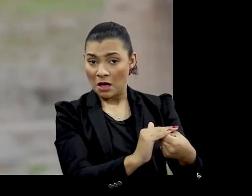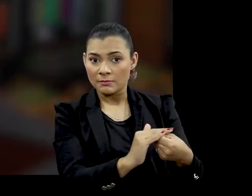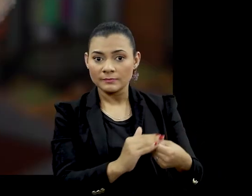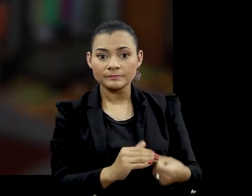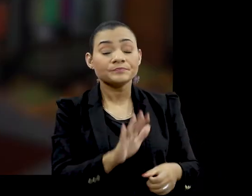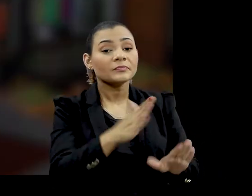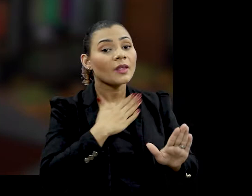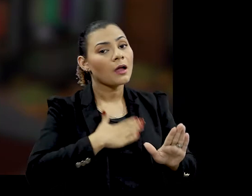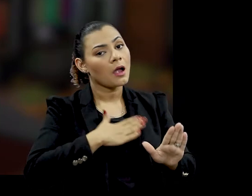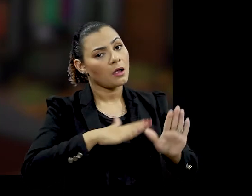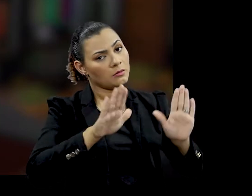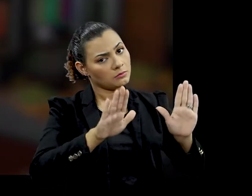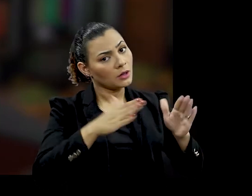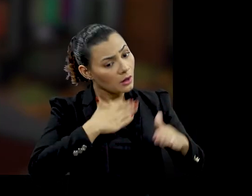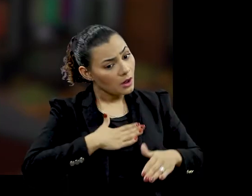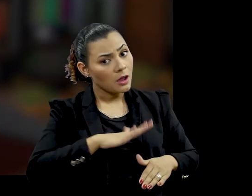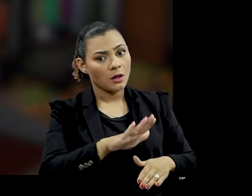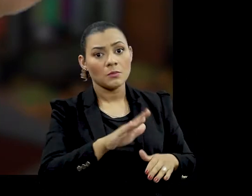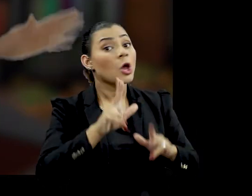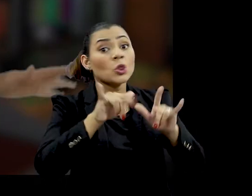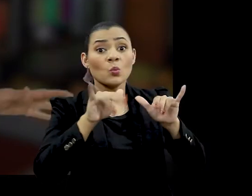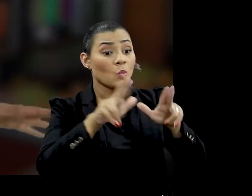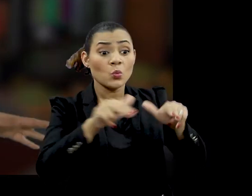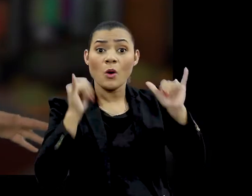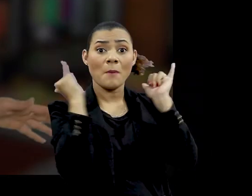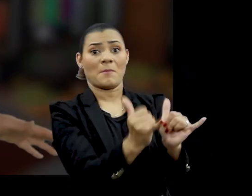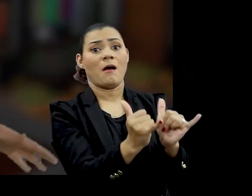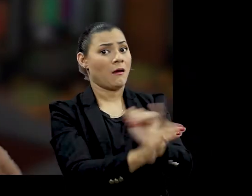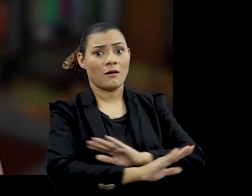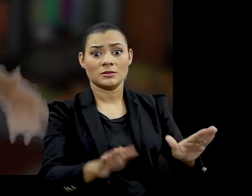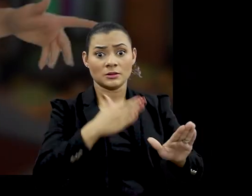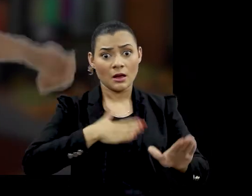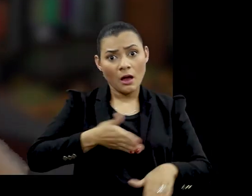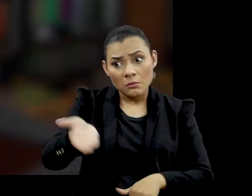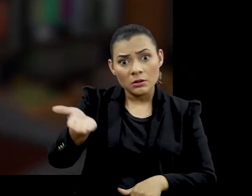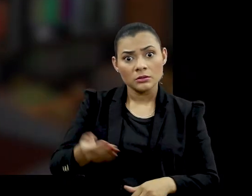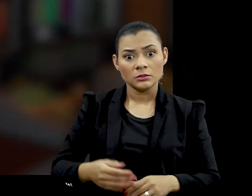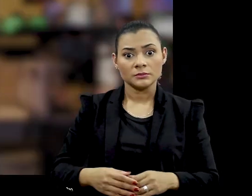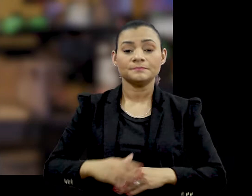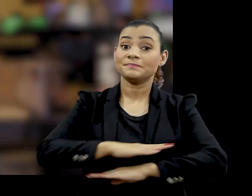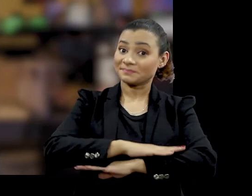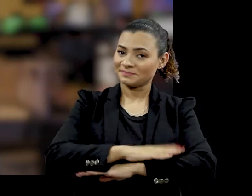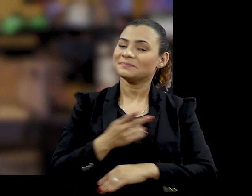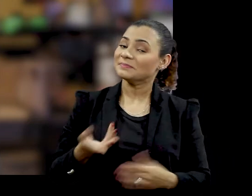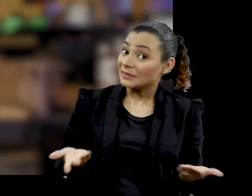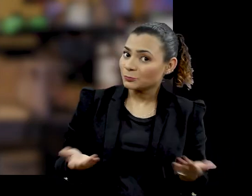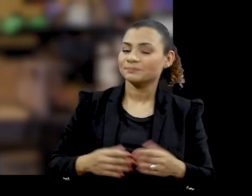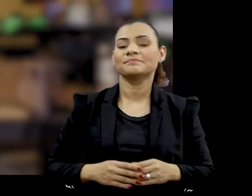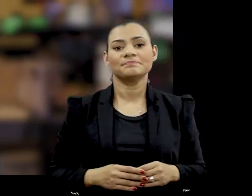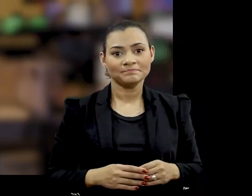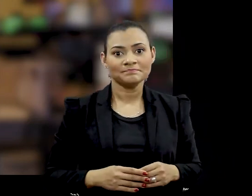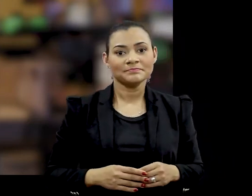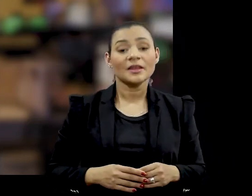Inúmeros! Calma, calma! A gente tá aqui pra que isso nunca mais aconteça, tá bom? Segue daí, âncora Vamos lá